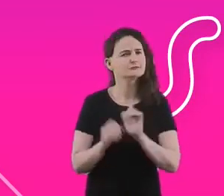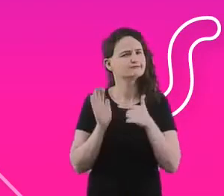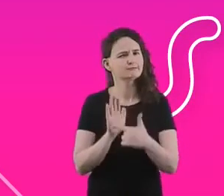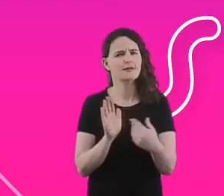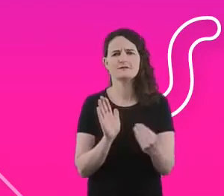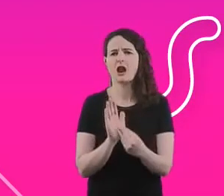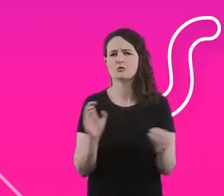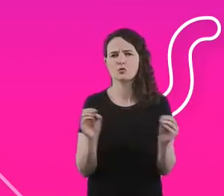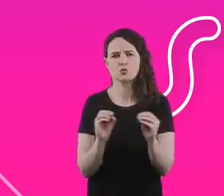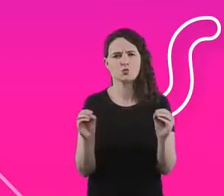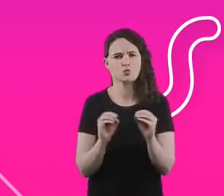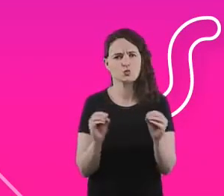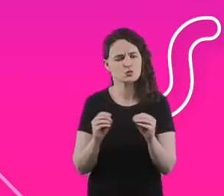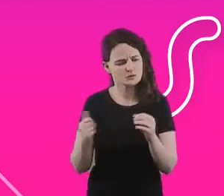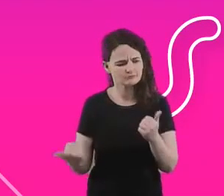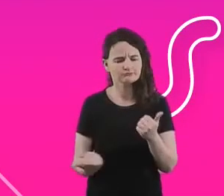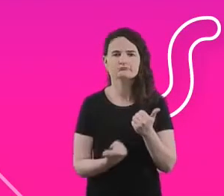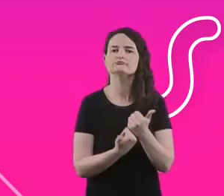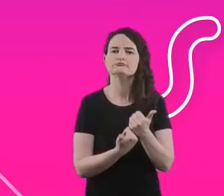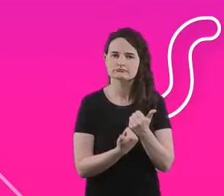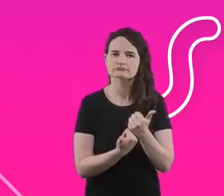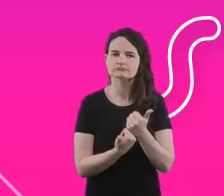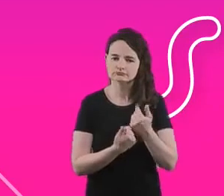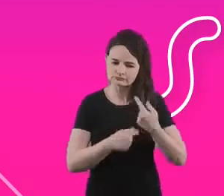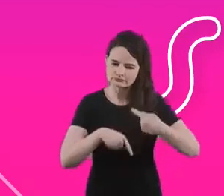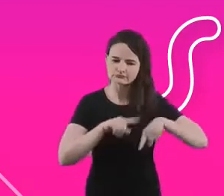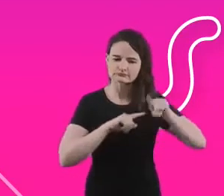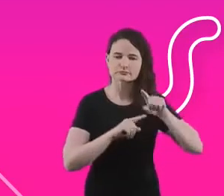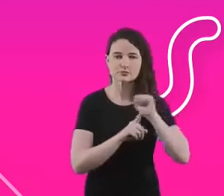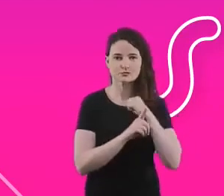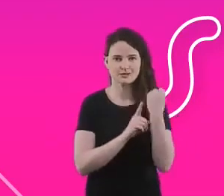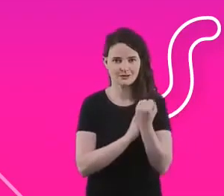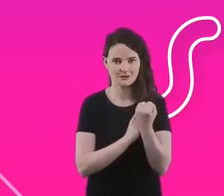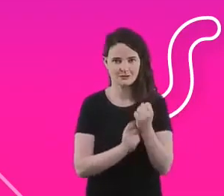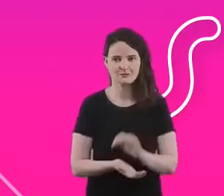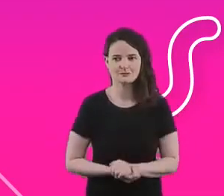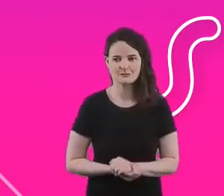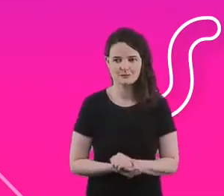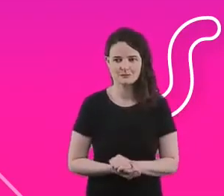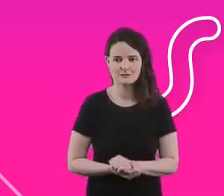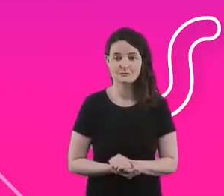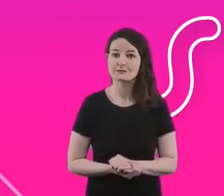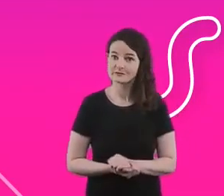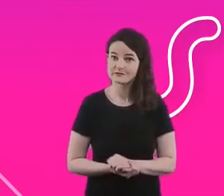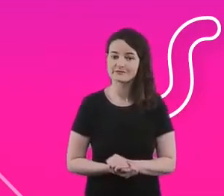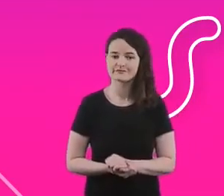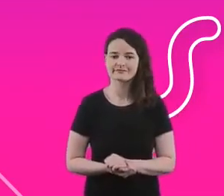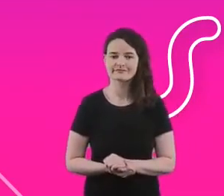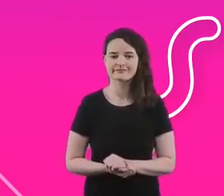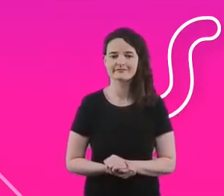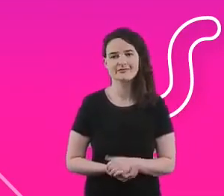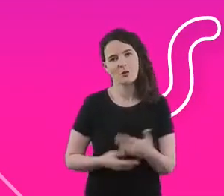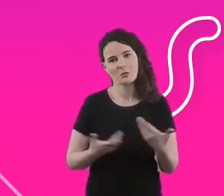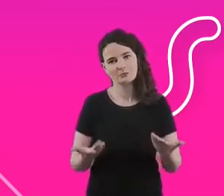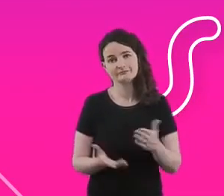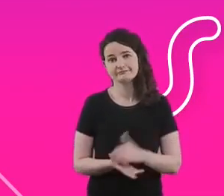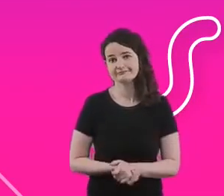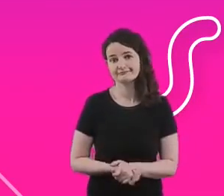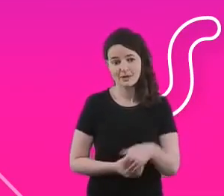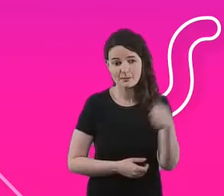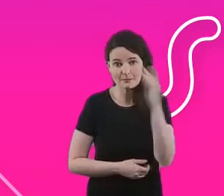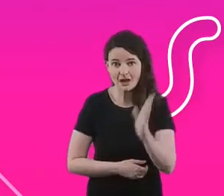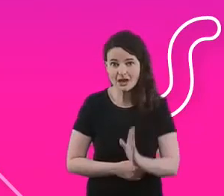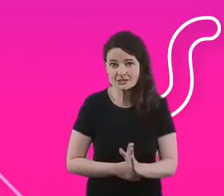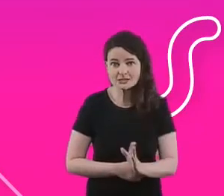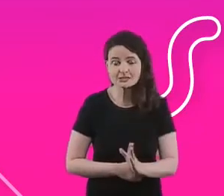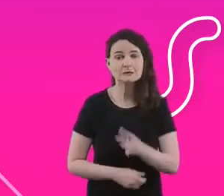contribuem para que a gente possa crescer e se desenvolver na sociedade. E aí, é isso, né? O Brasil, ele tem sede, mas a gente também.